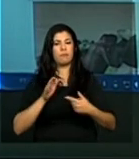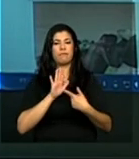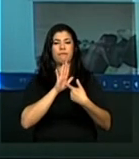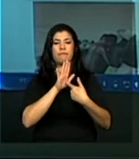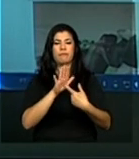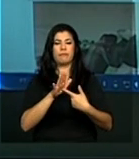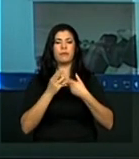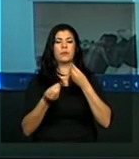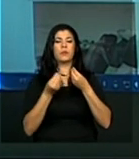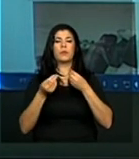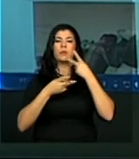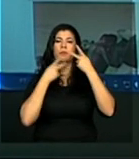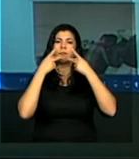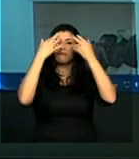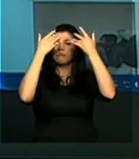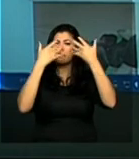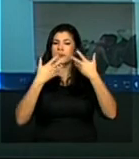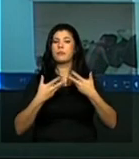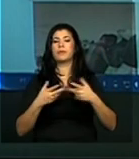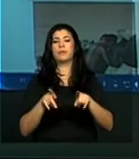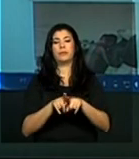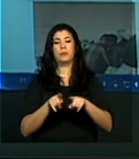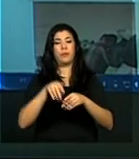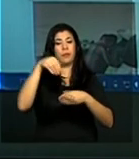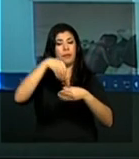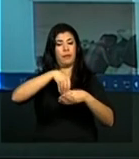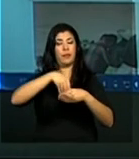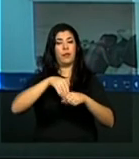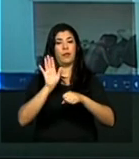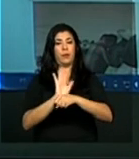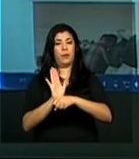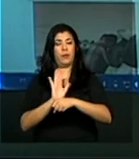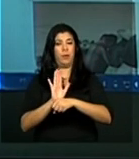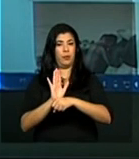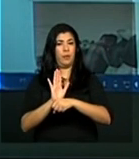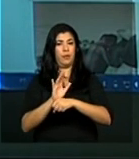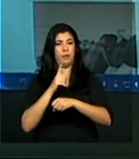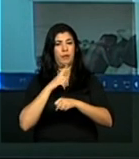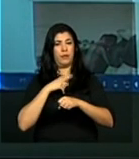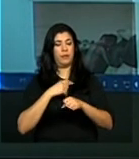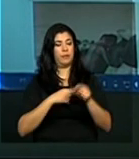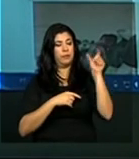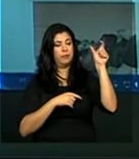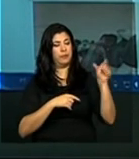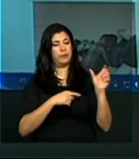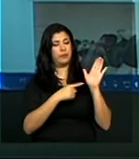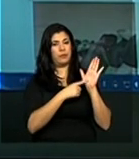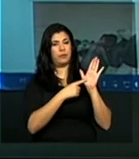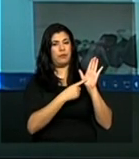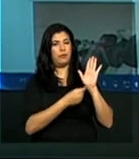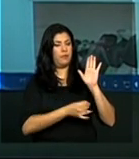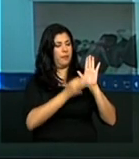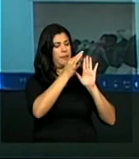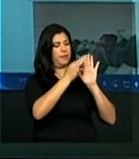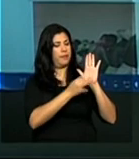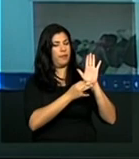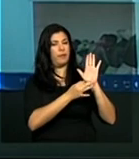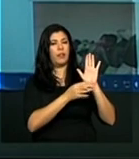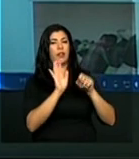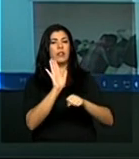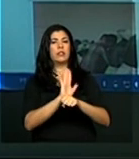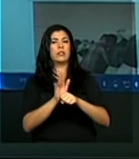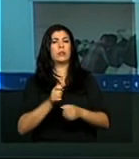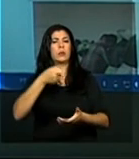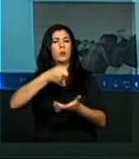falada e para ser mostrada. Na questão do cinema, a gente tem, naquelas abas, o cinema na ditadura, o cinema